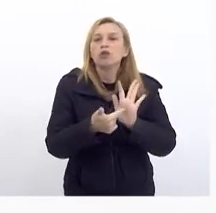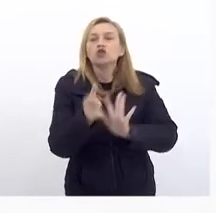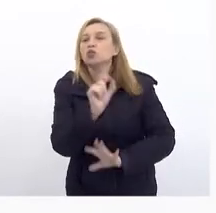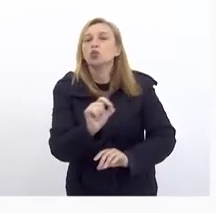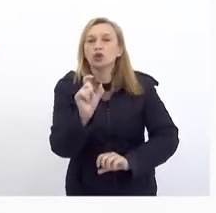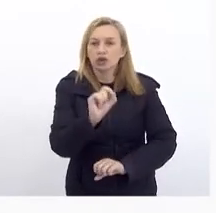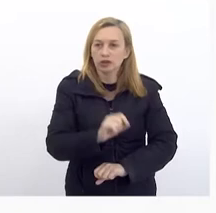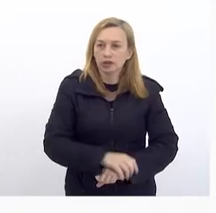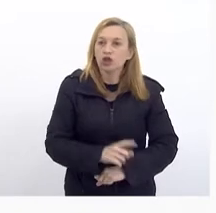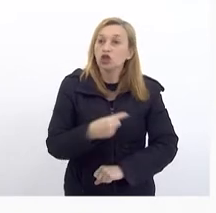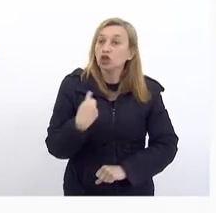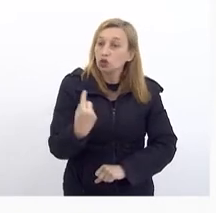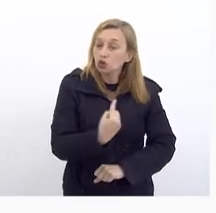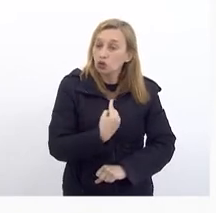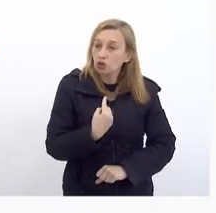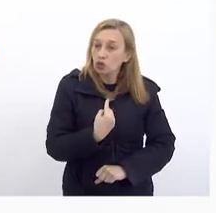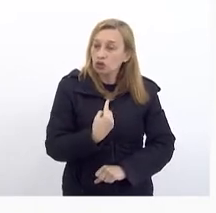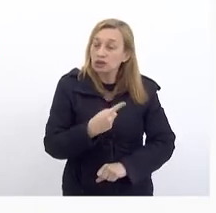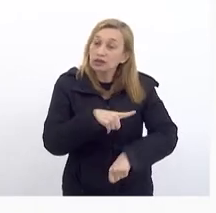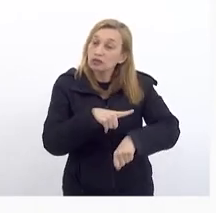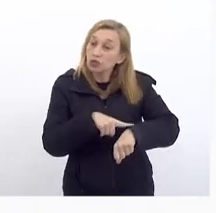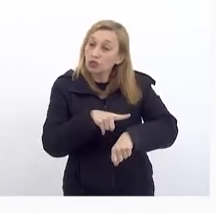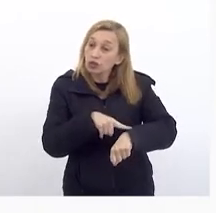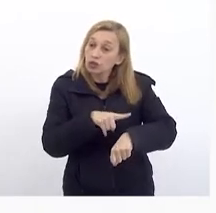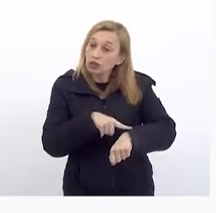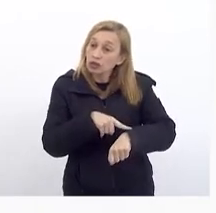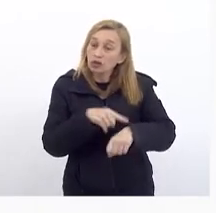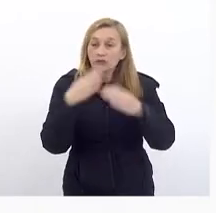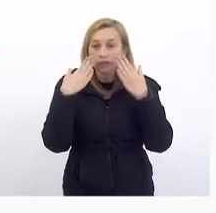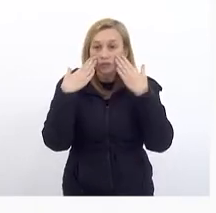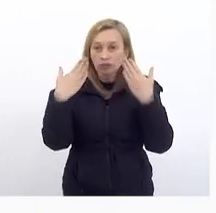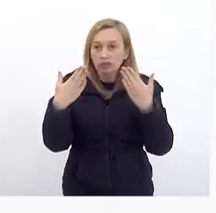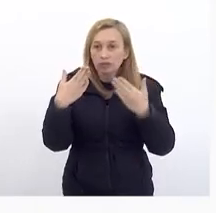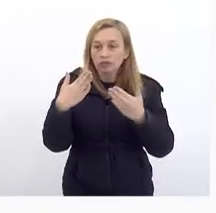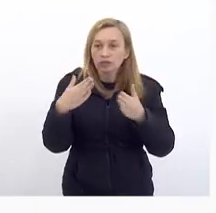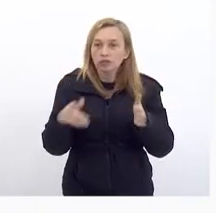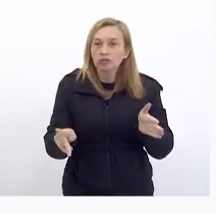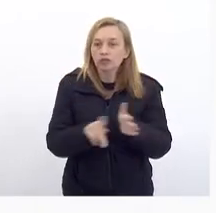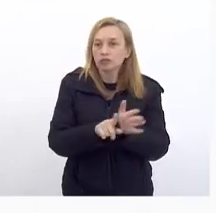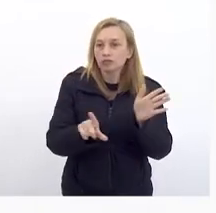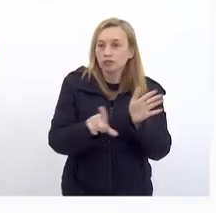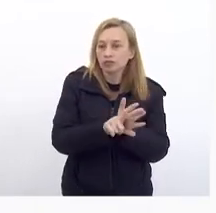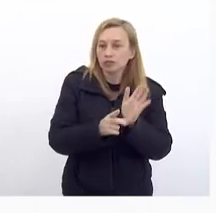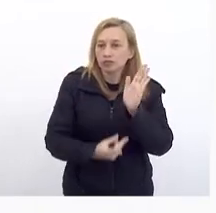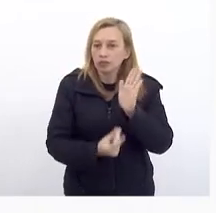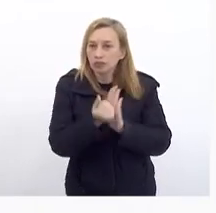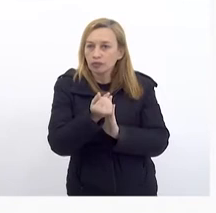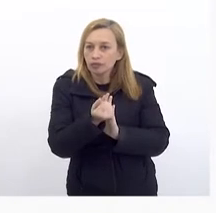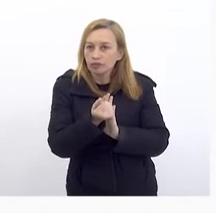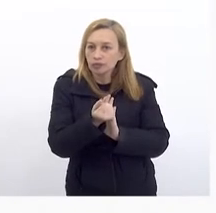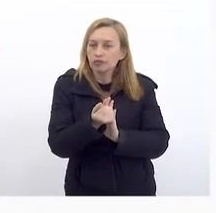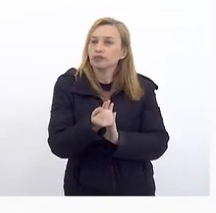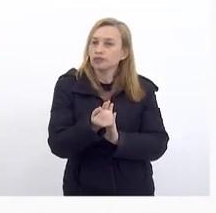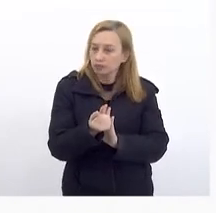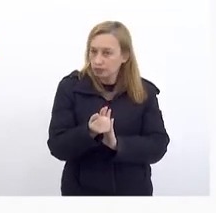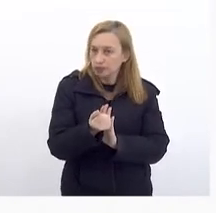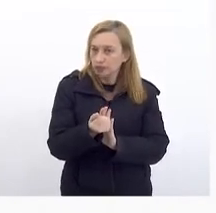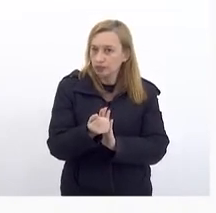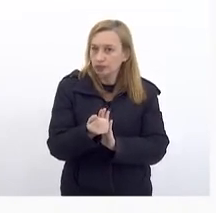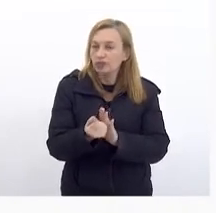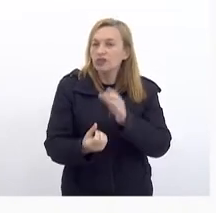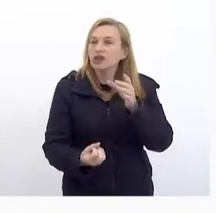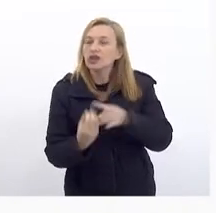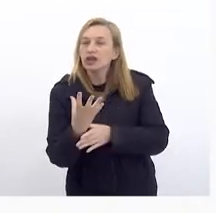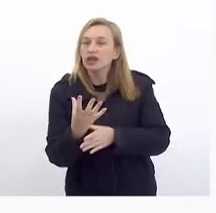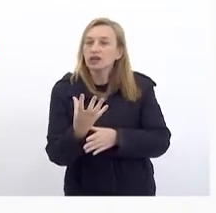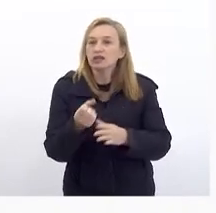Que nós Estamos agora Nesse momento Apresentando uma lua Para a construção Das bases Para a retomada